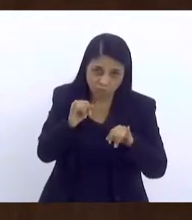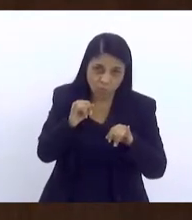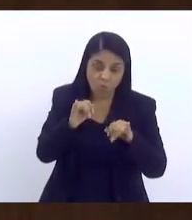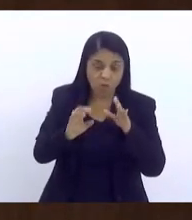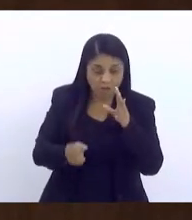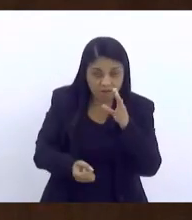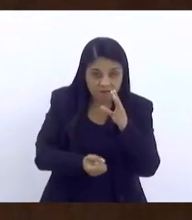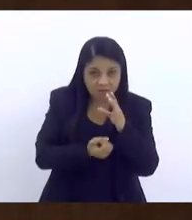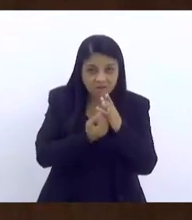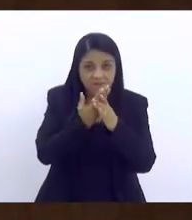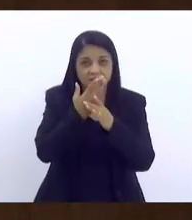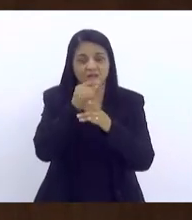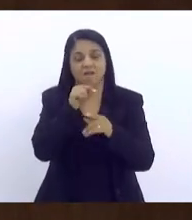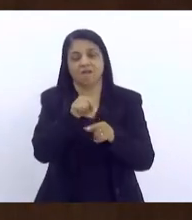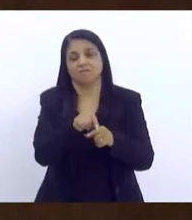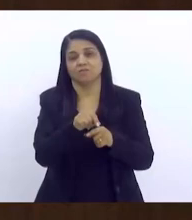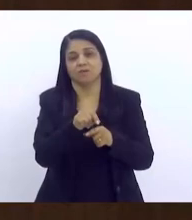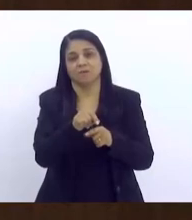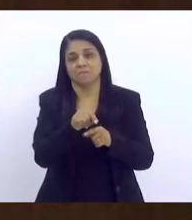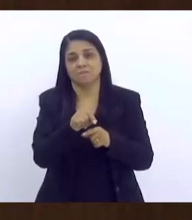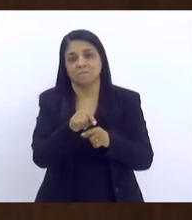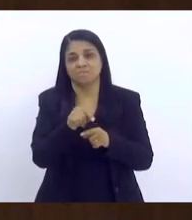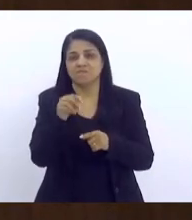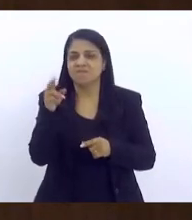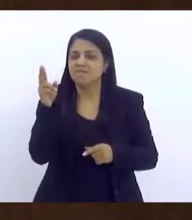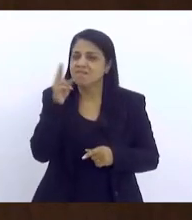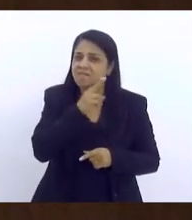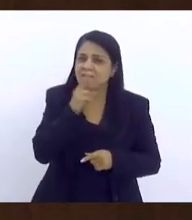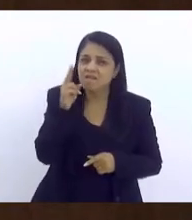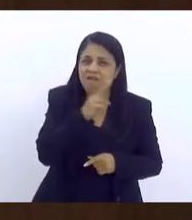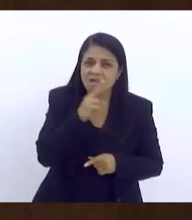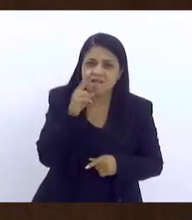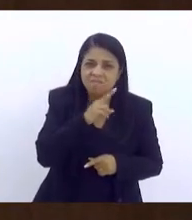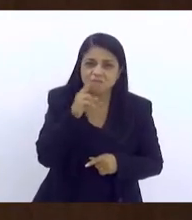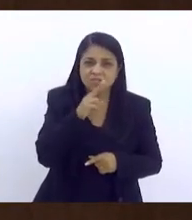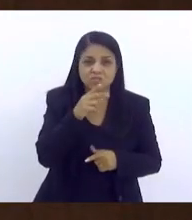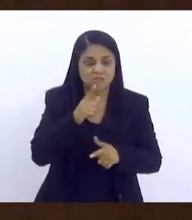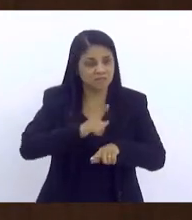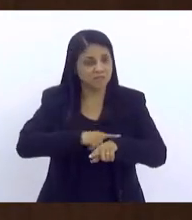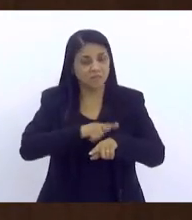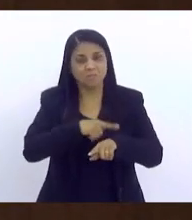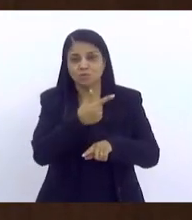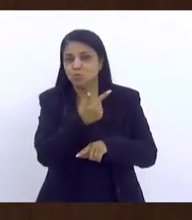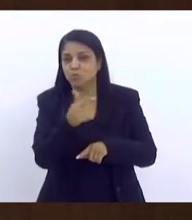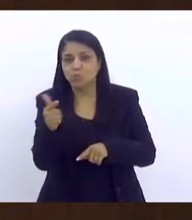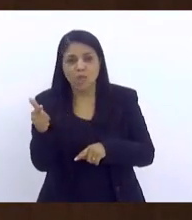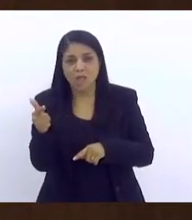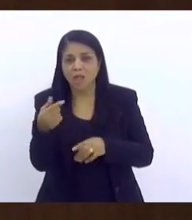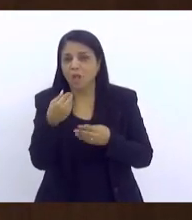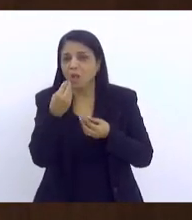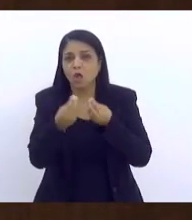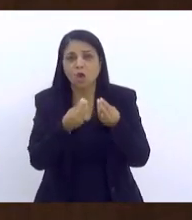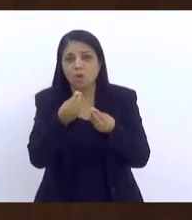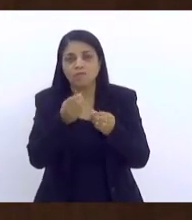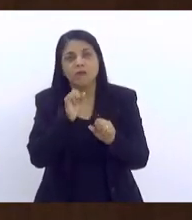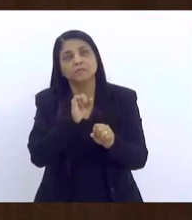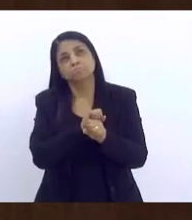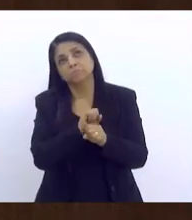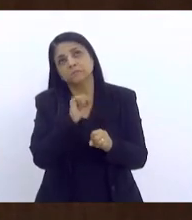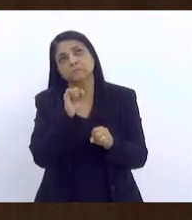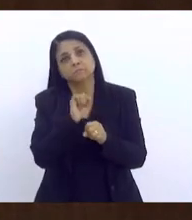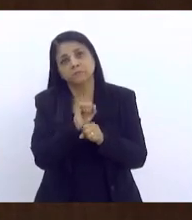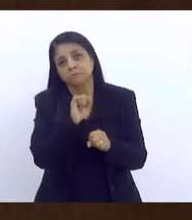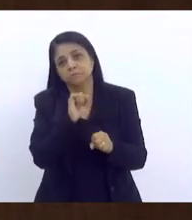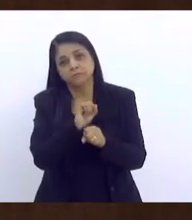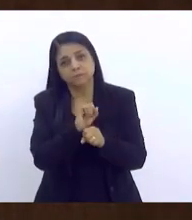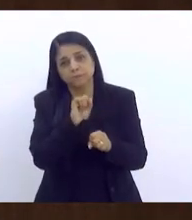criada uma situação, e tem que ser emergencial, a gente não tem mais tempo, não existe mais como a gente esperar um